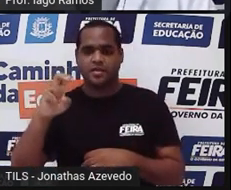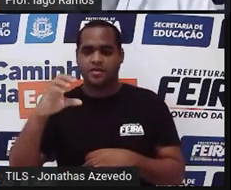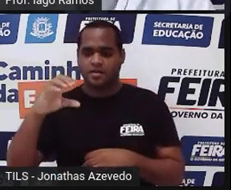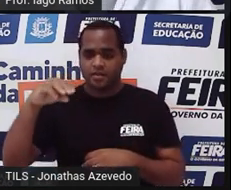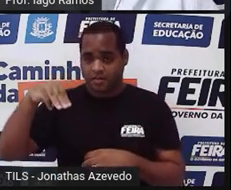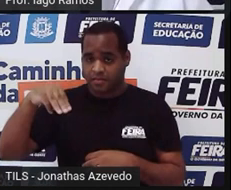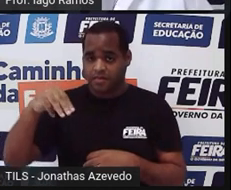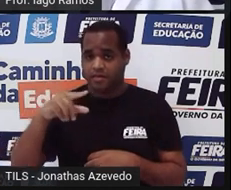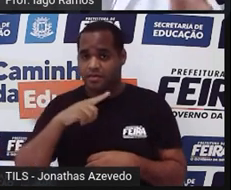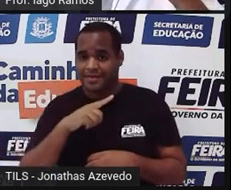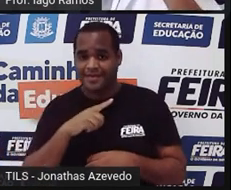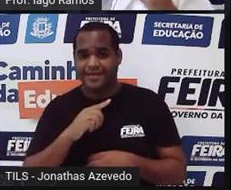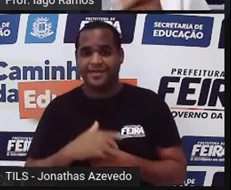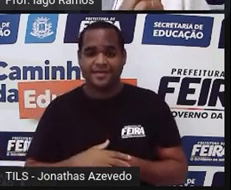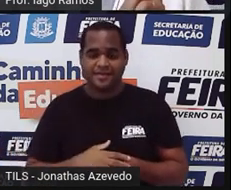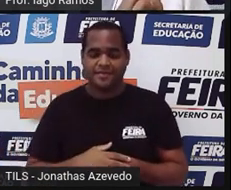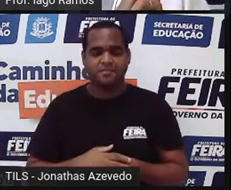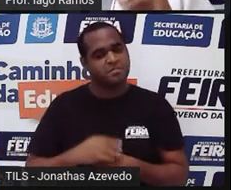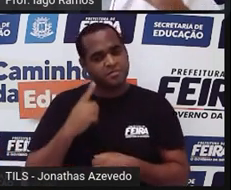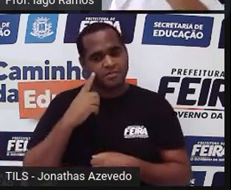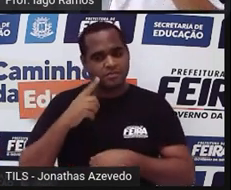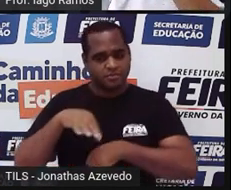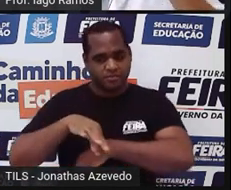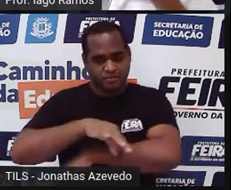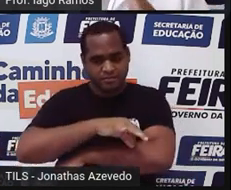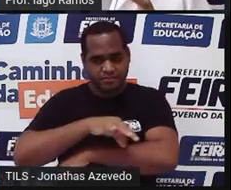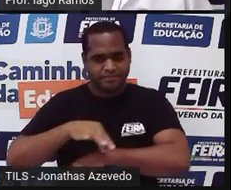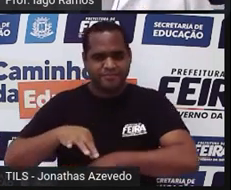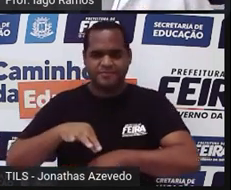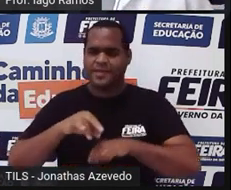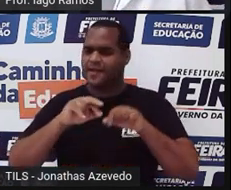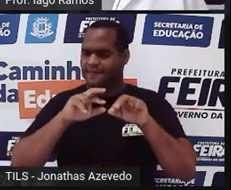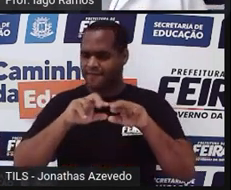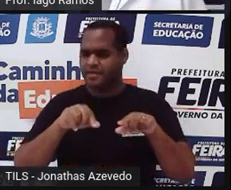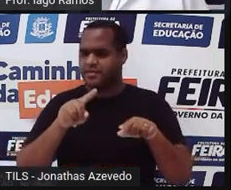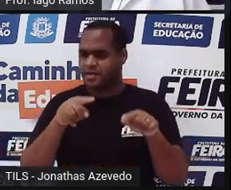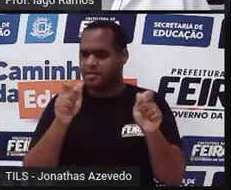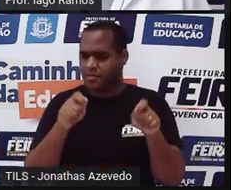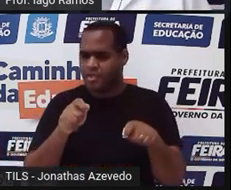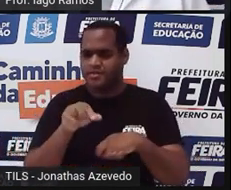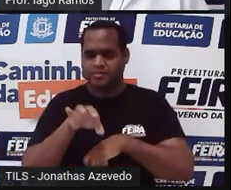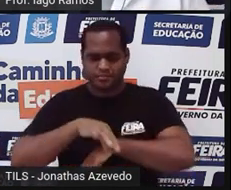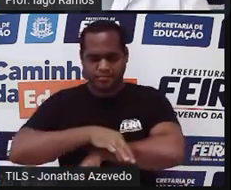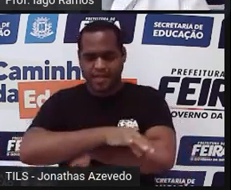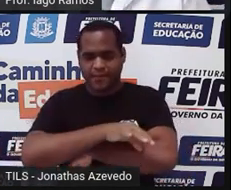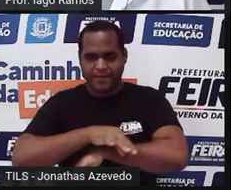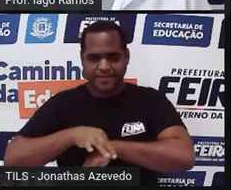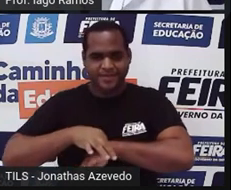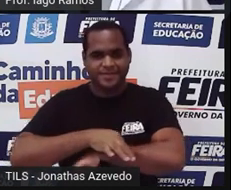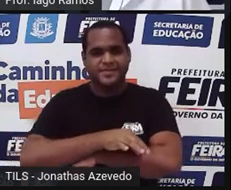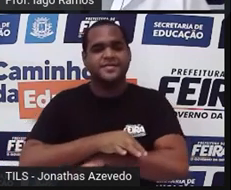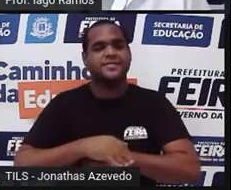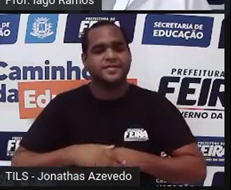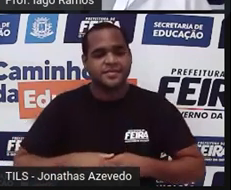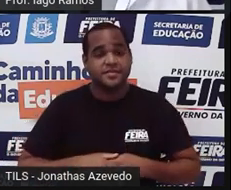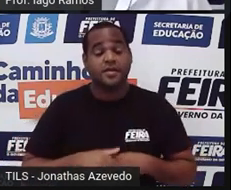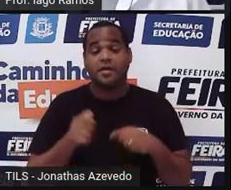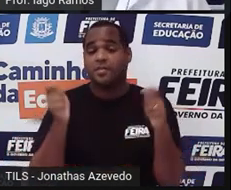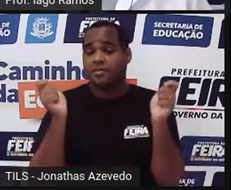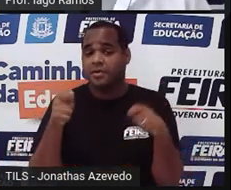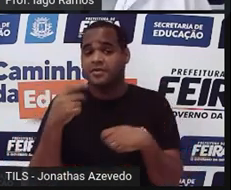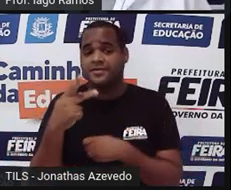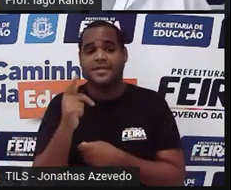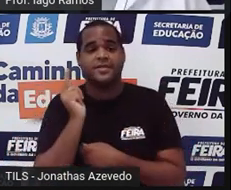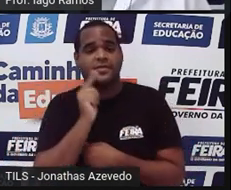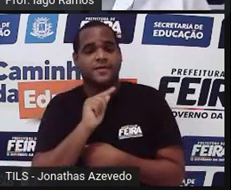Se você tá aí com material, né? Tenta fazer isso usando uma régua e veja se de fato